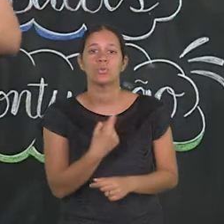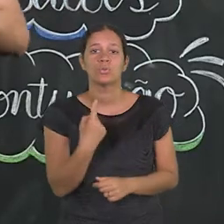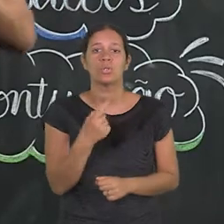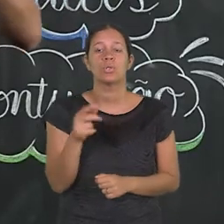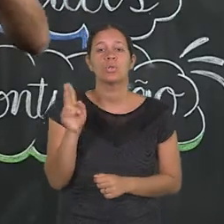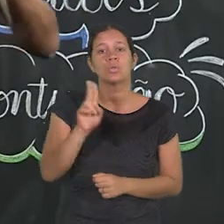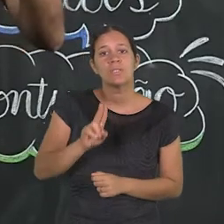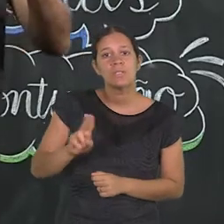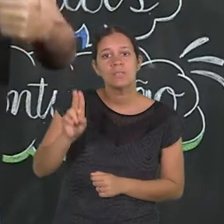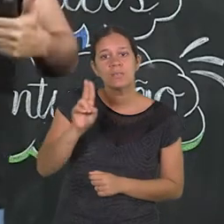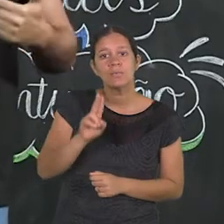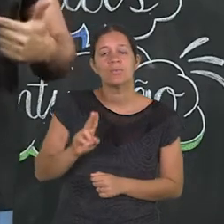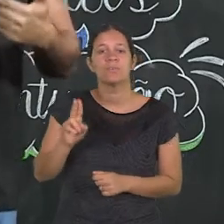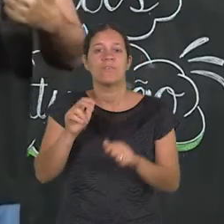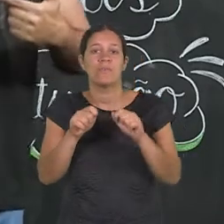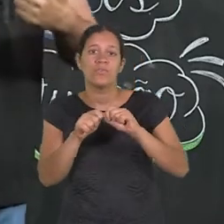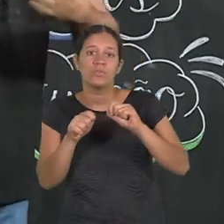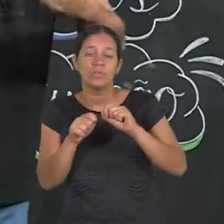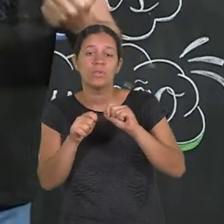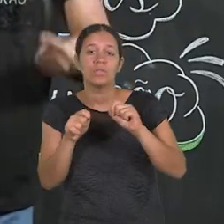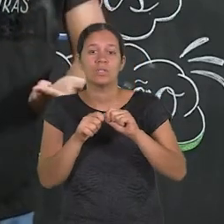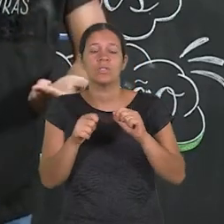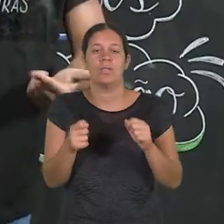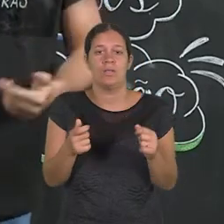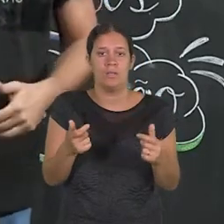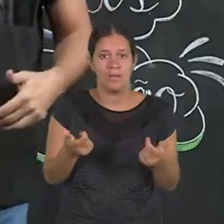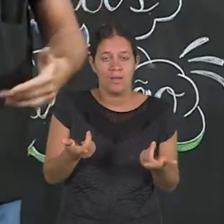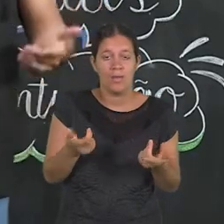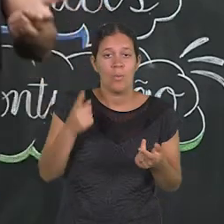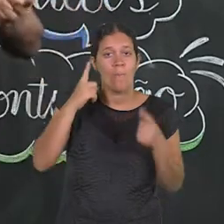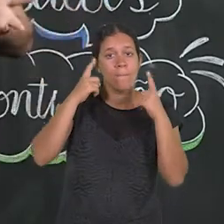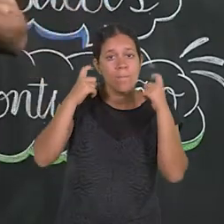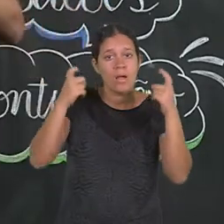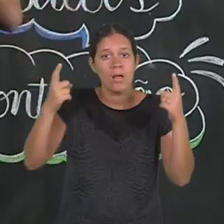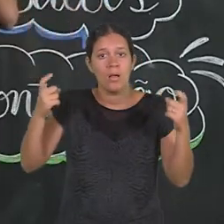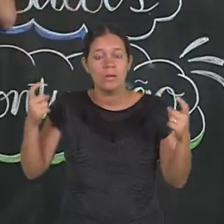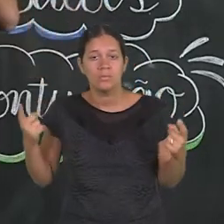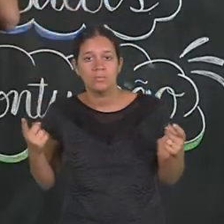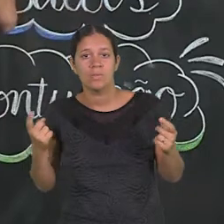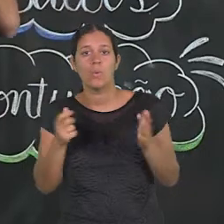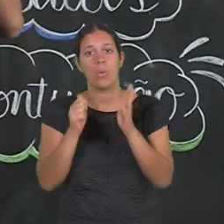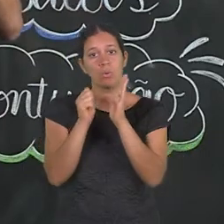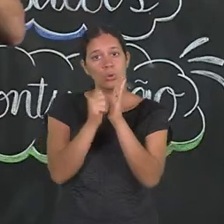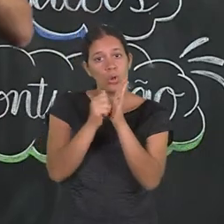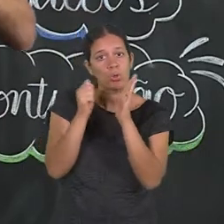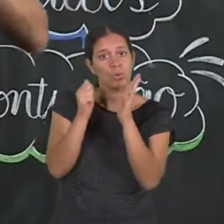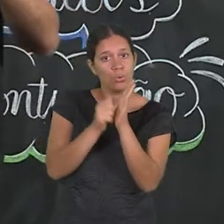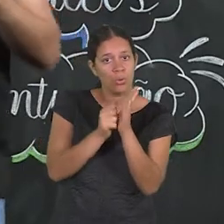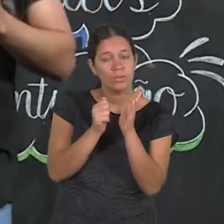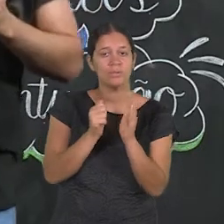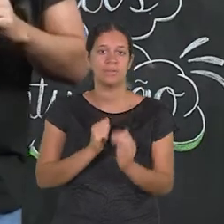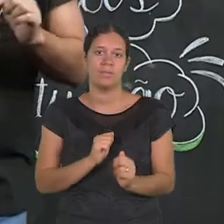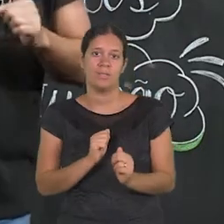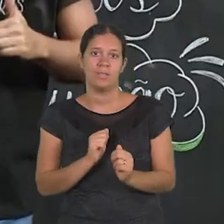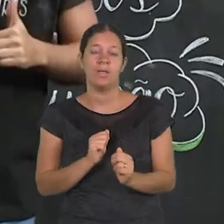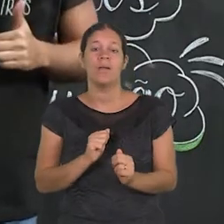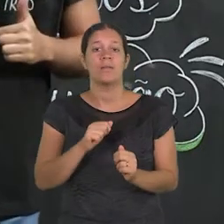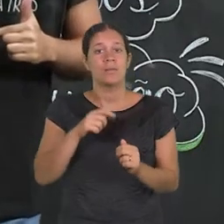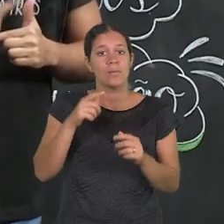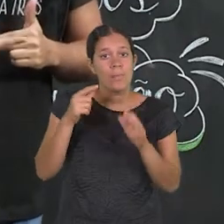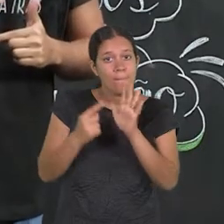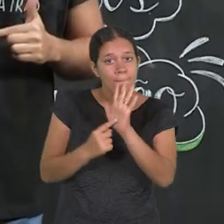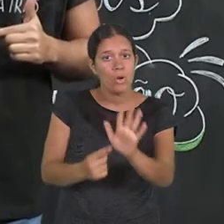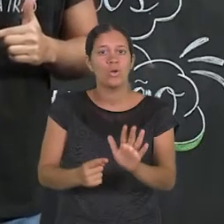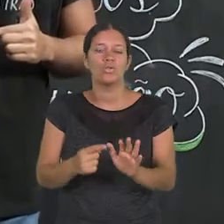utiliza para tentar reproduzir um som. Quando eu digo que o barulho de uma mão na porta é toque-toque, é uma